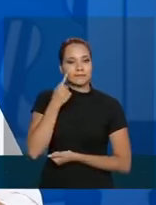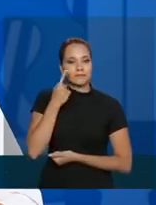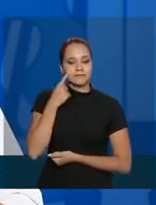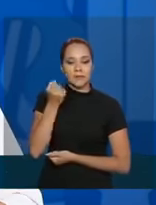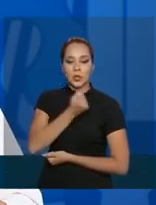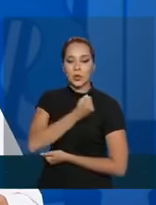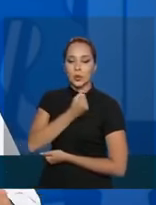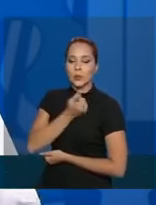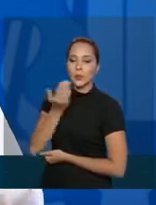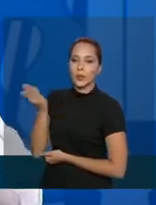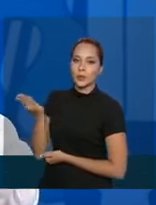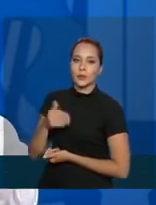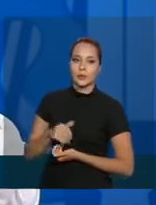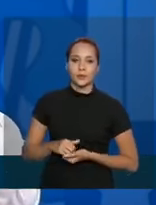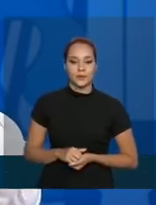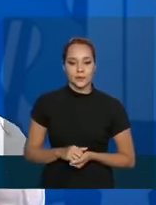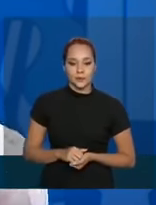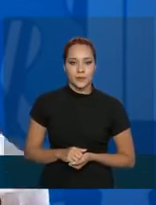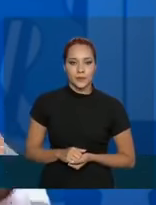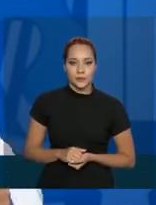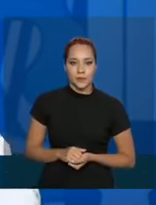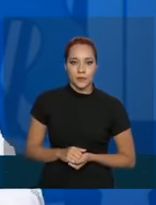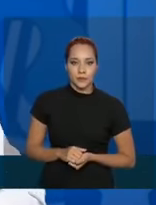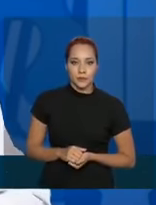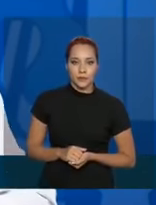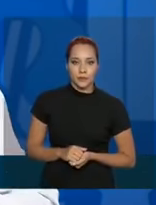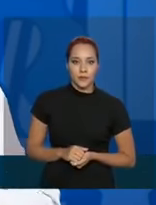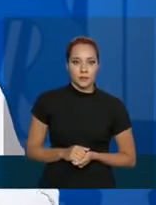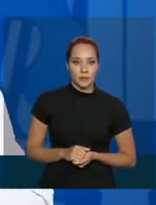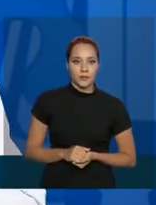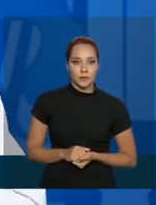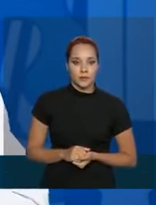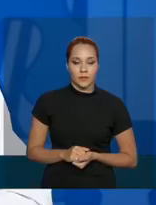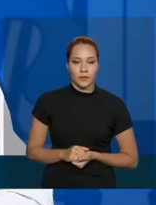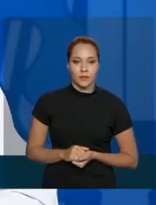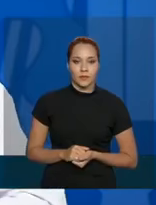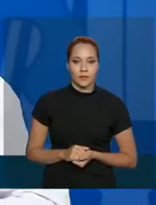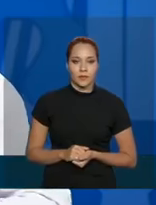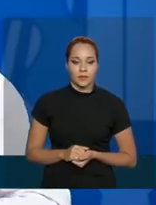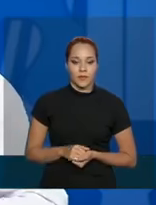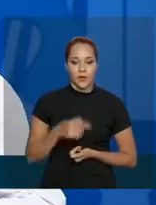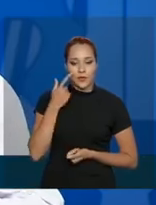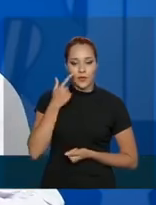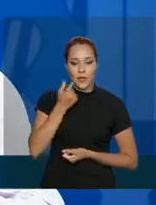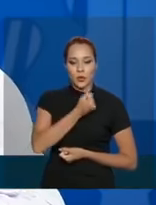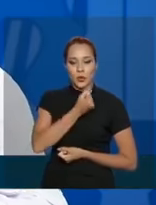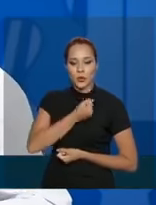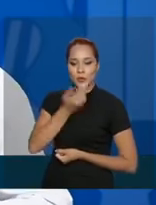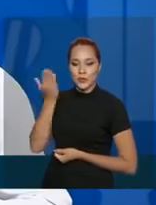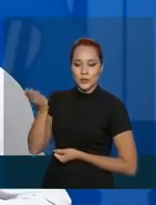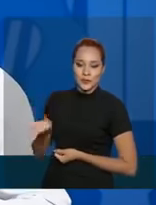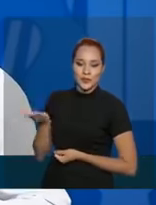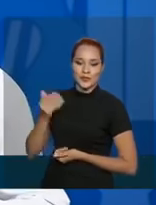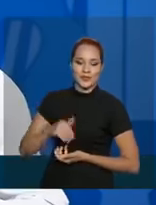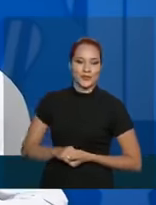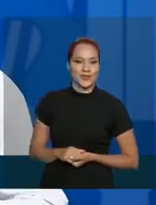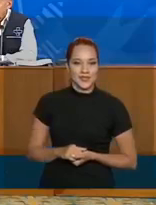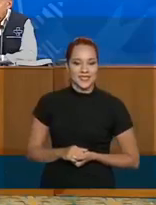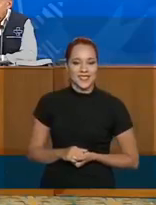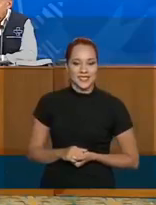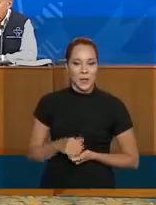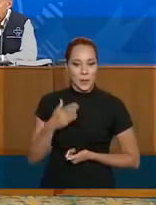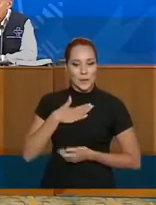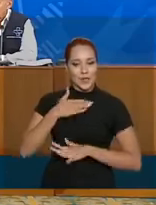com o meu secretário nacional de Vigilância em Saúde.